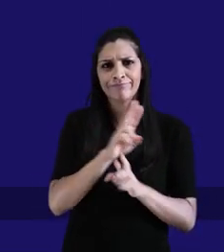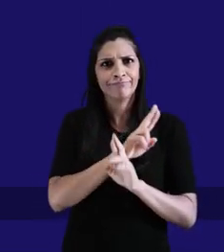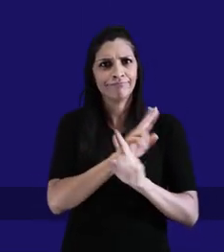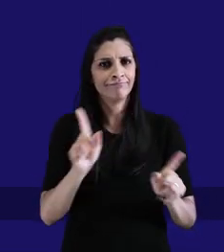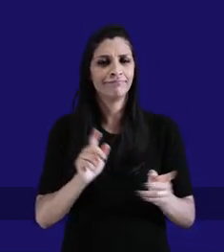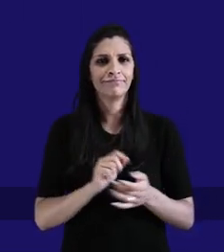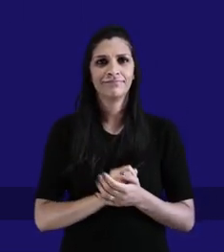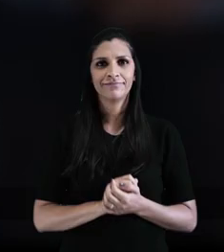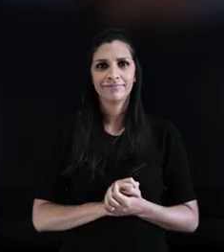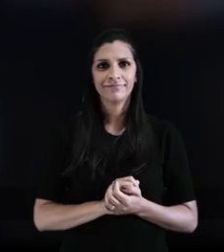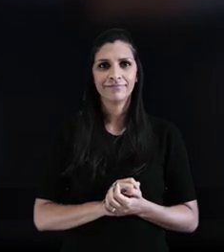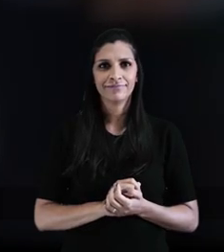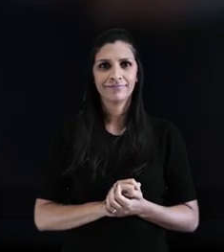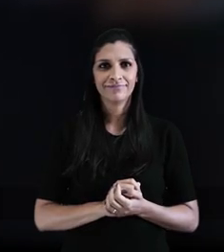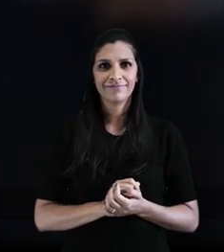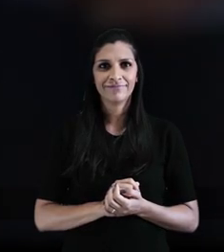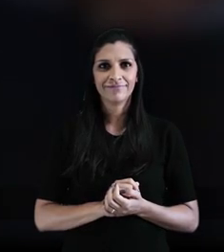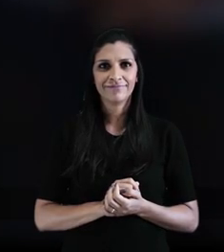algo de massa italiana.